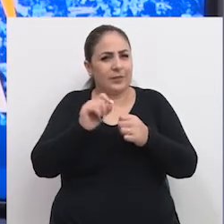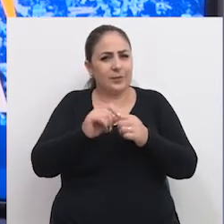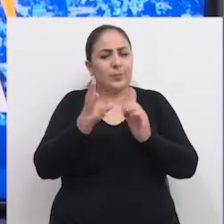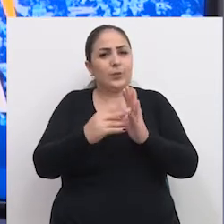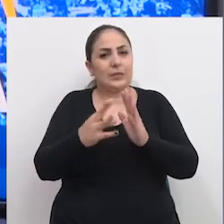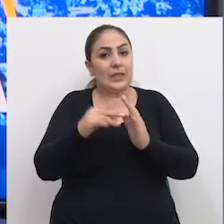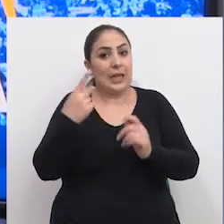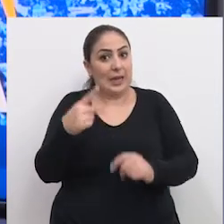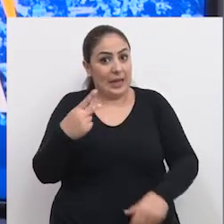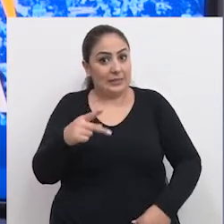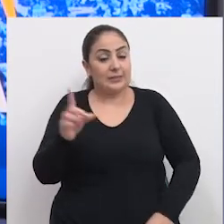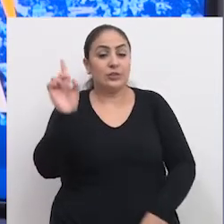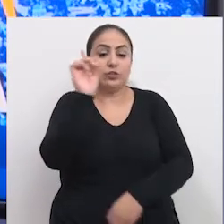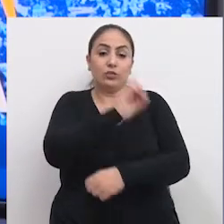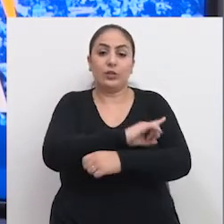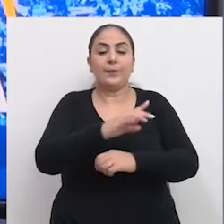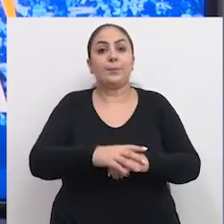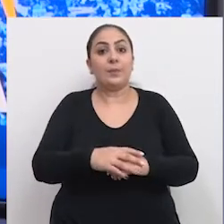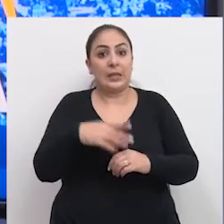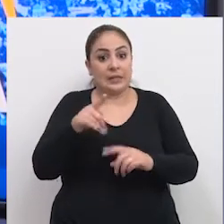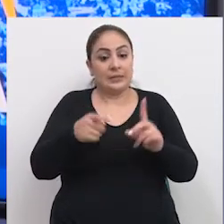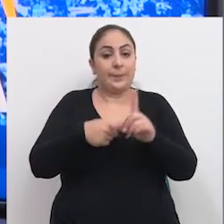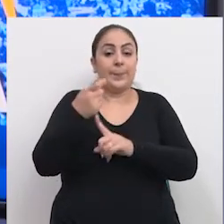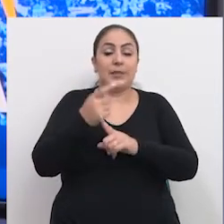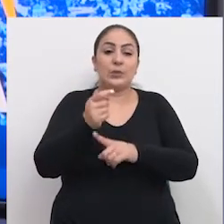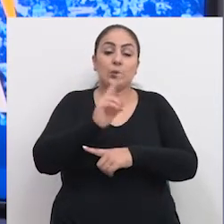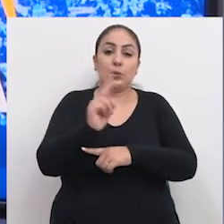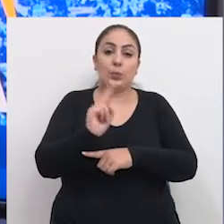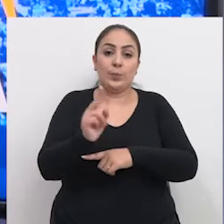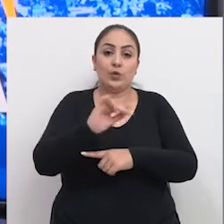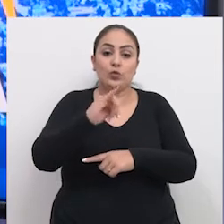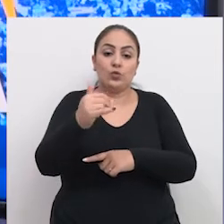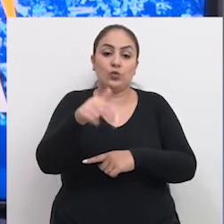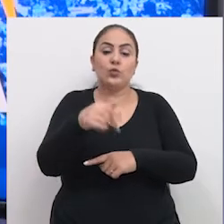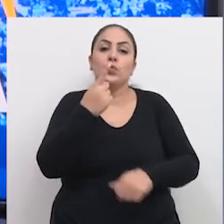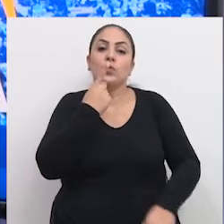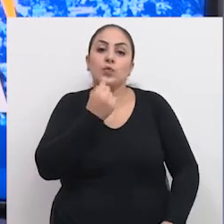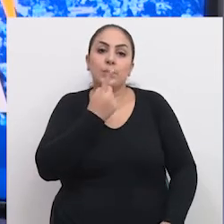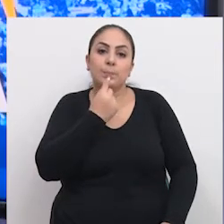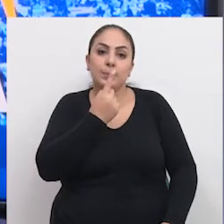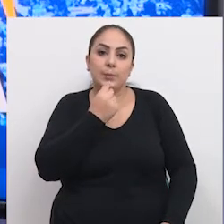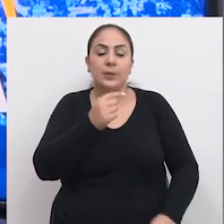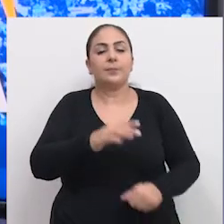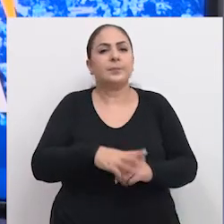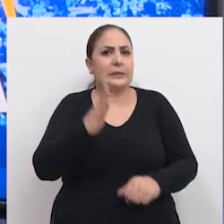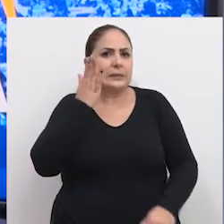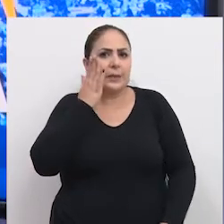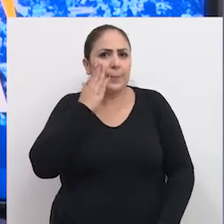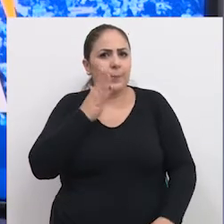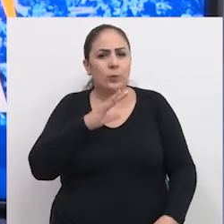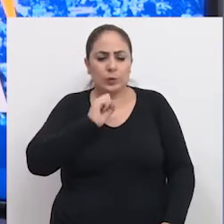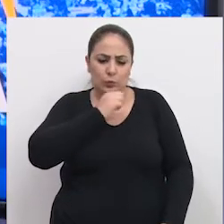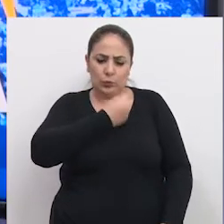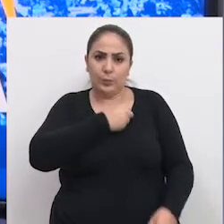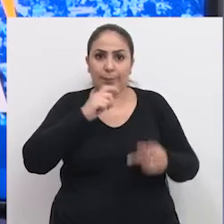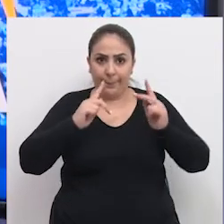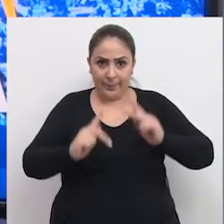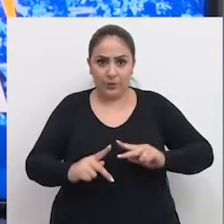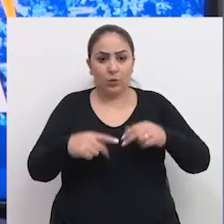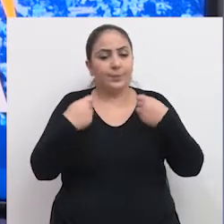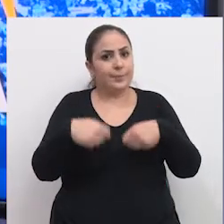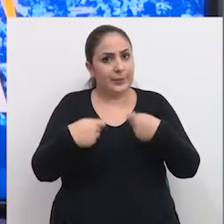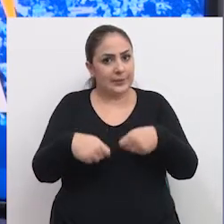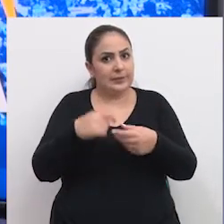fazer referência a esta data, este mês é chamado de Junho Vermelho. Sabemos que o número de